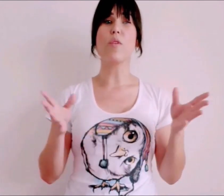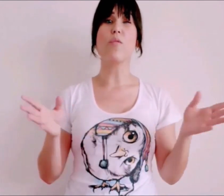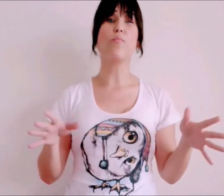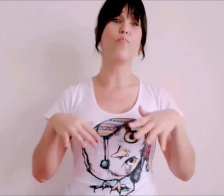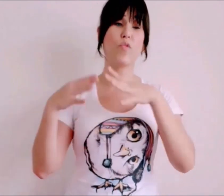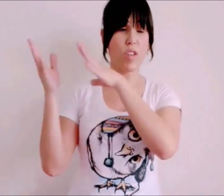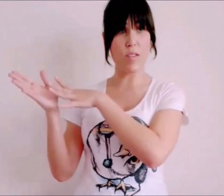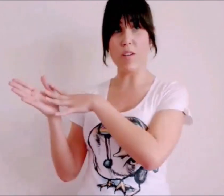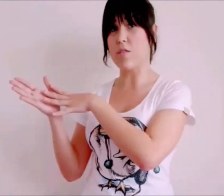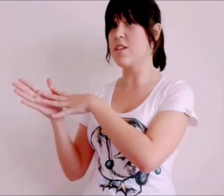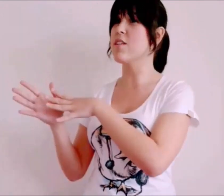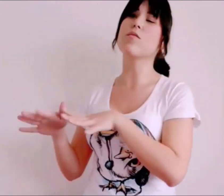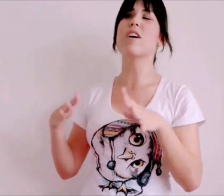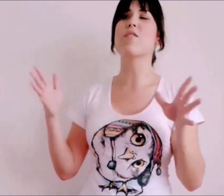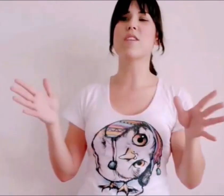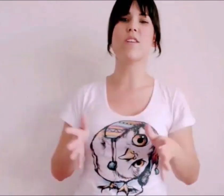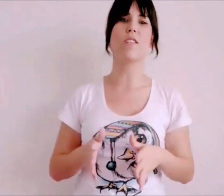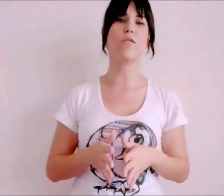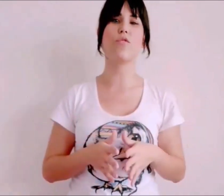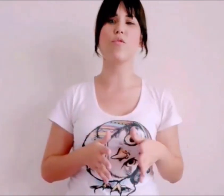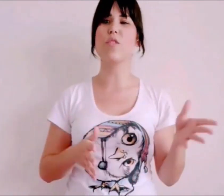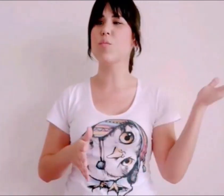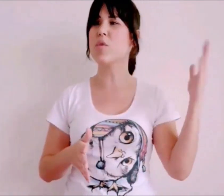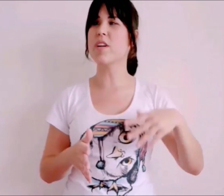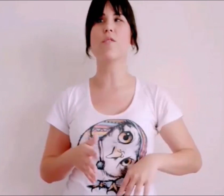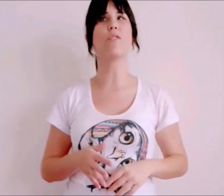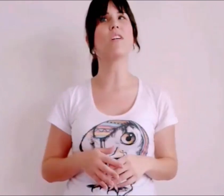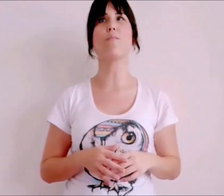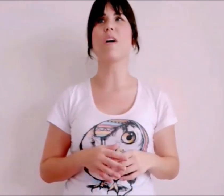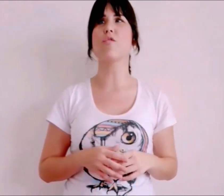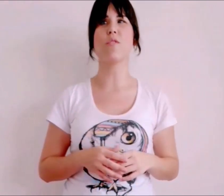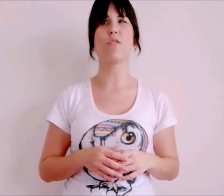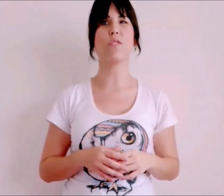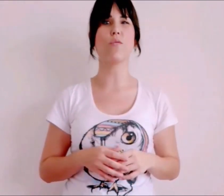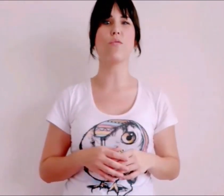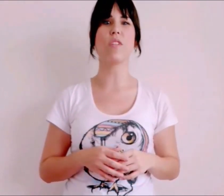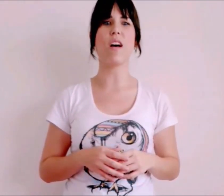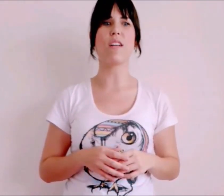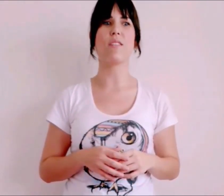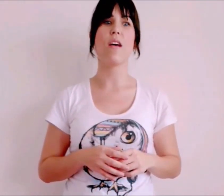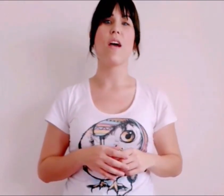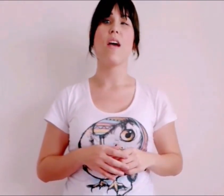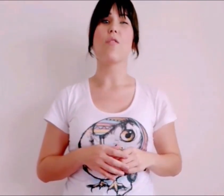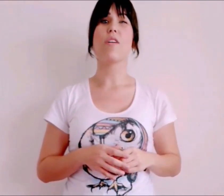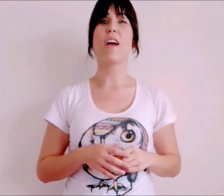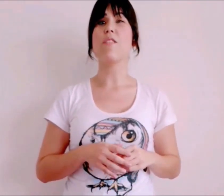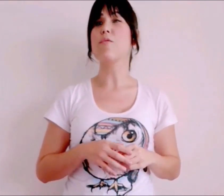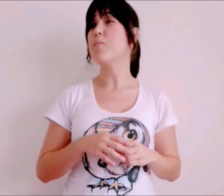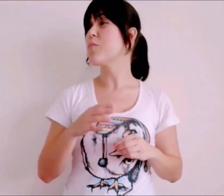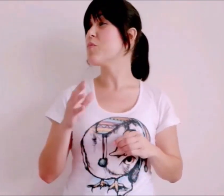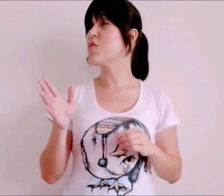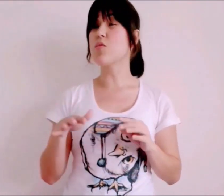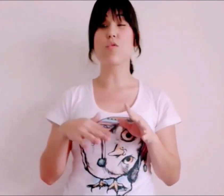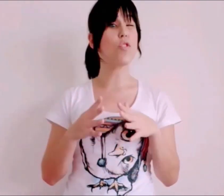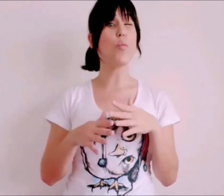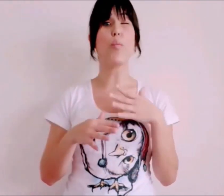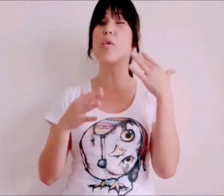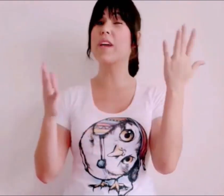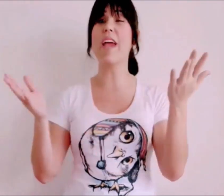Mas como eu disse agora, eu não quero ficar falando de números porque eles vão estar aqui embaixo para vocês consultarem. Eu quero